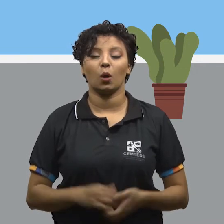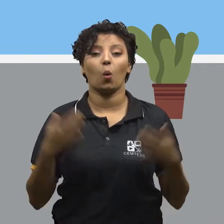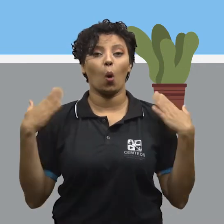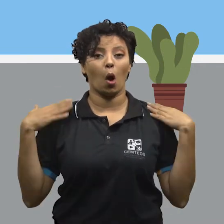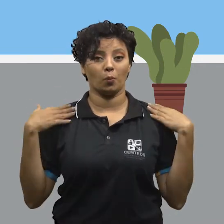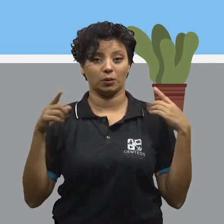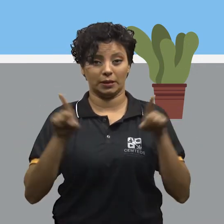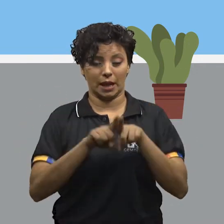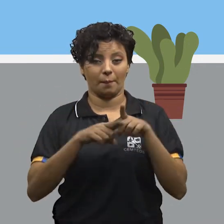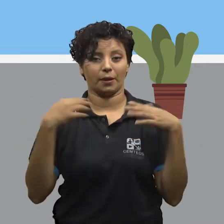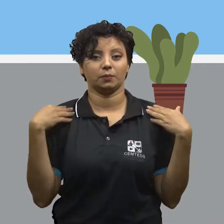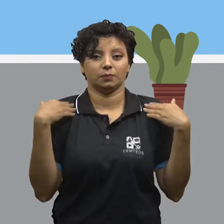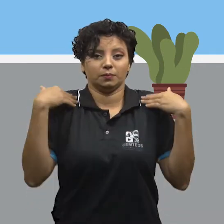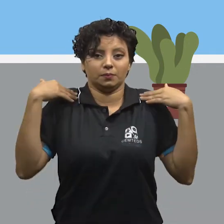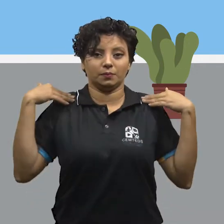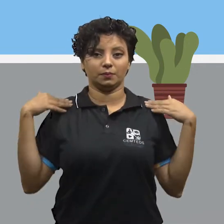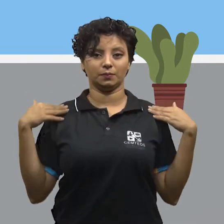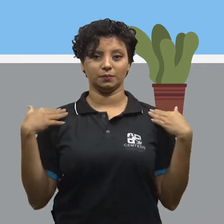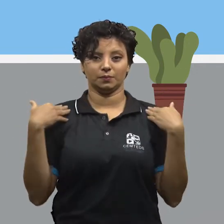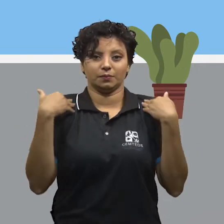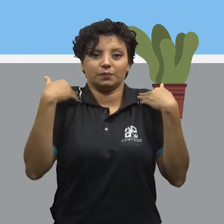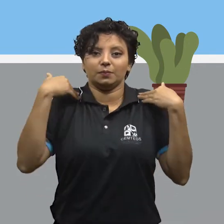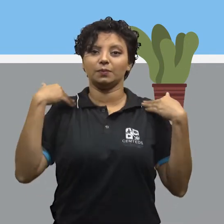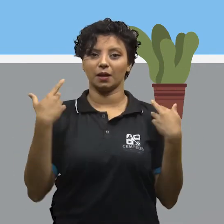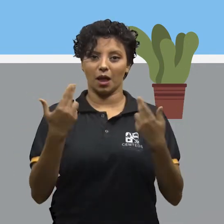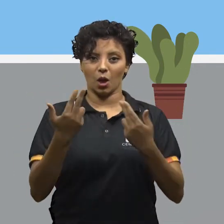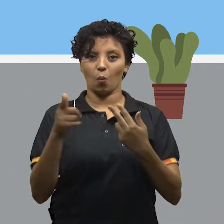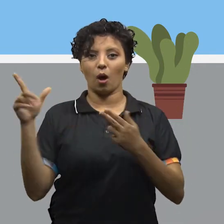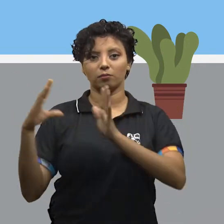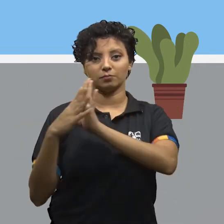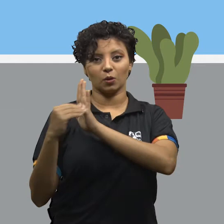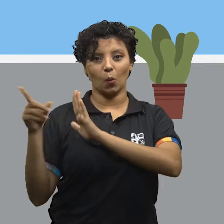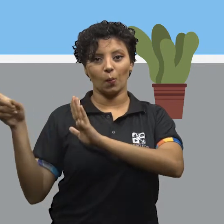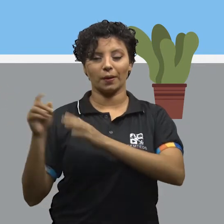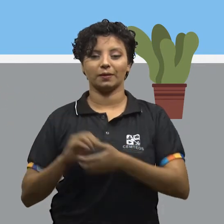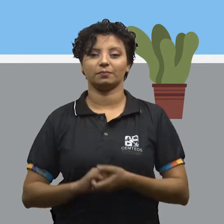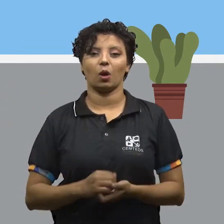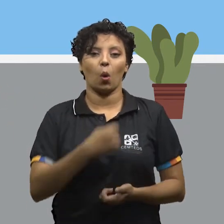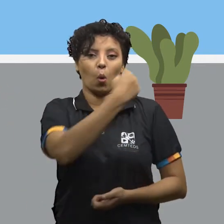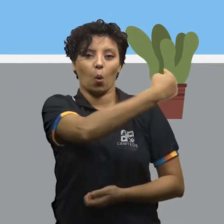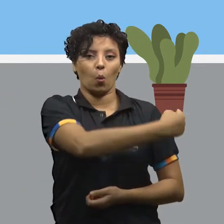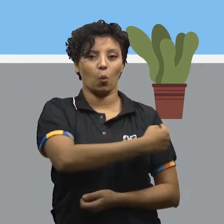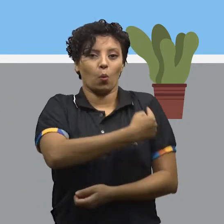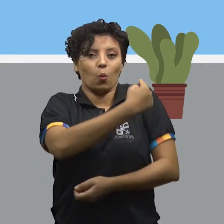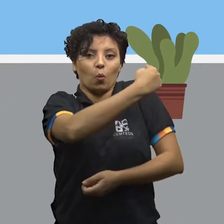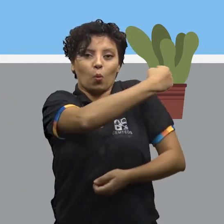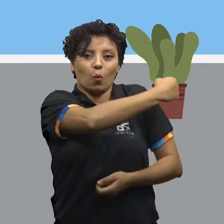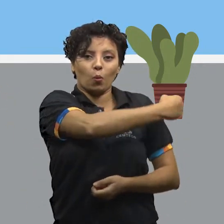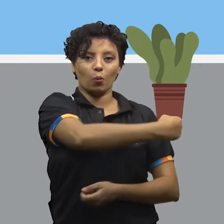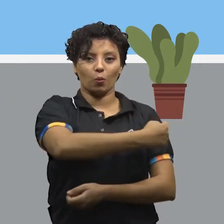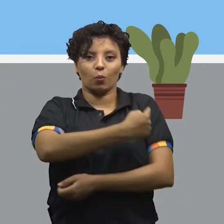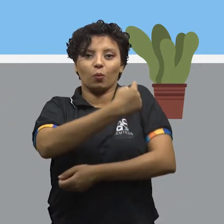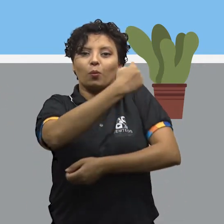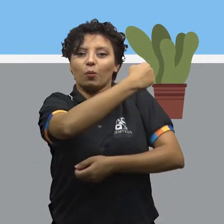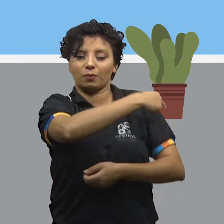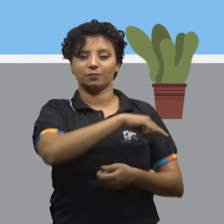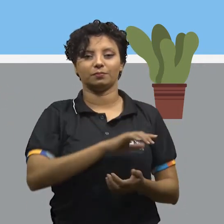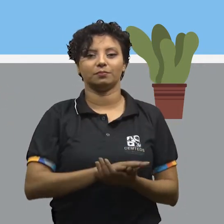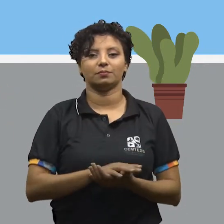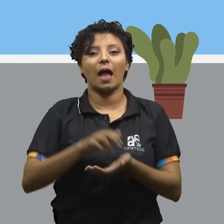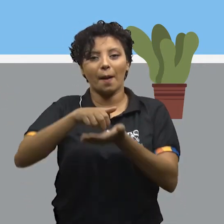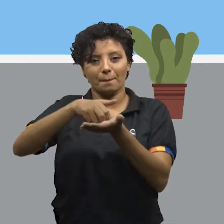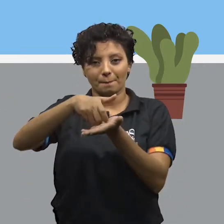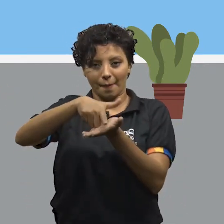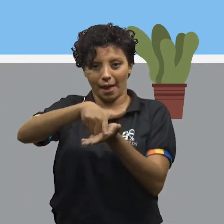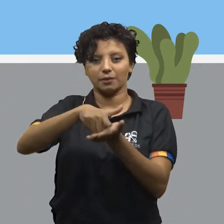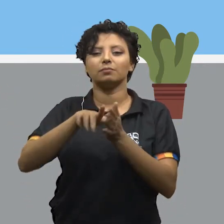Subindo e descendo os ombros. Faz o movimento de rotação. Isso. Estica